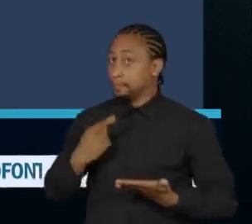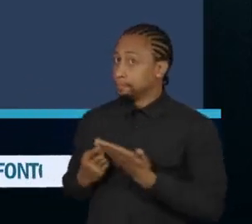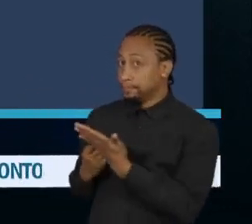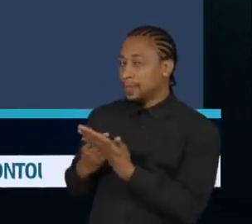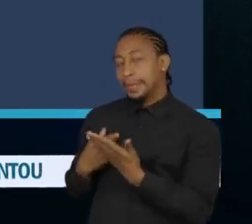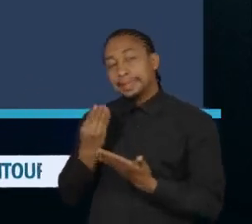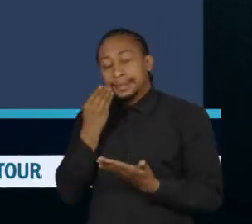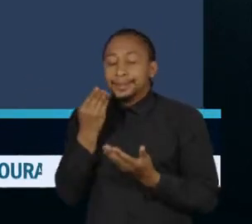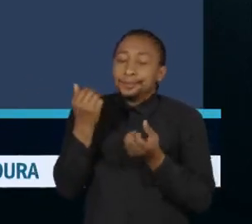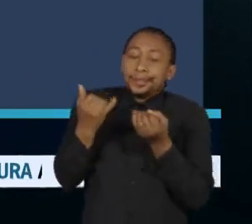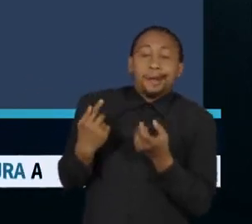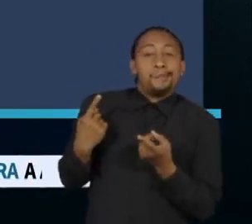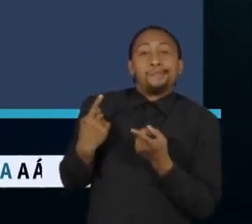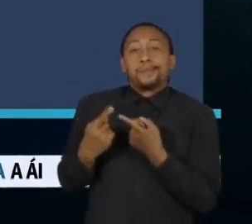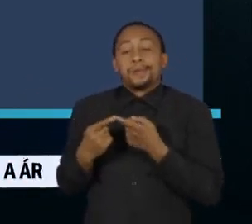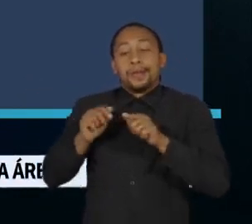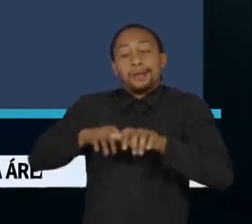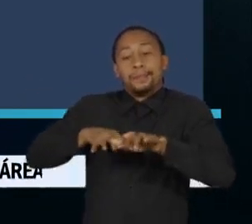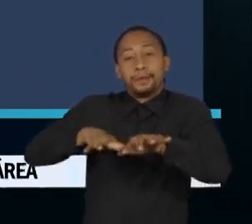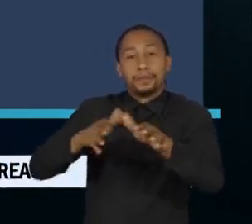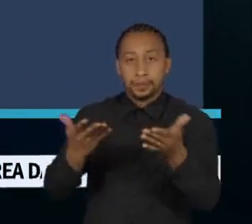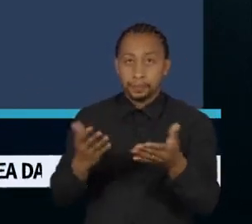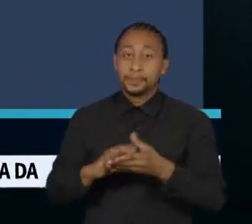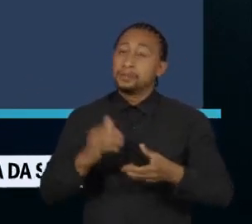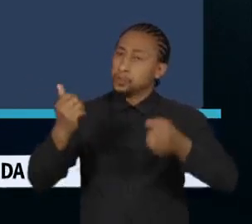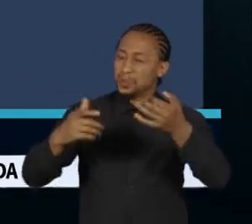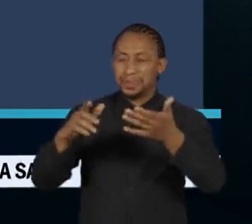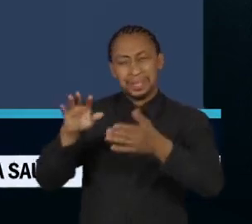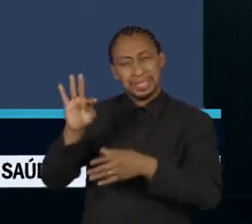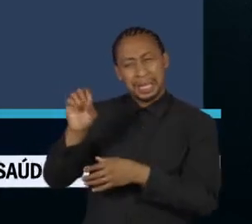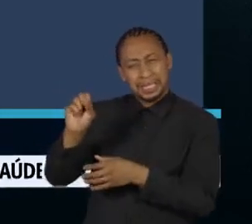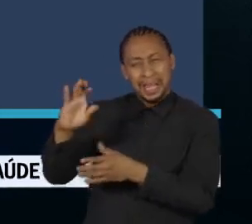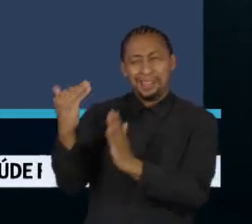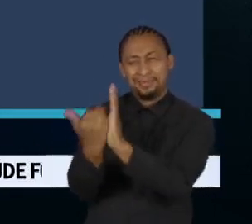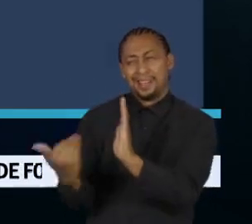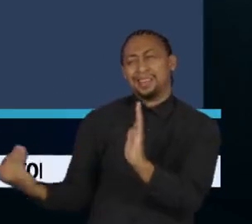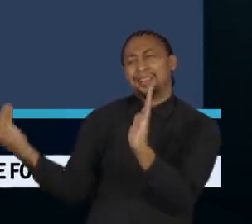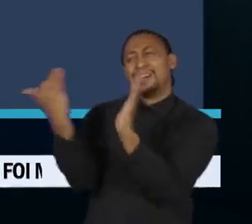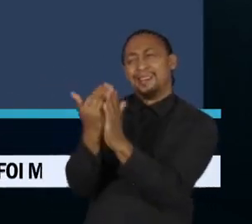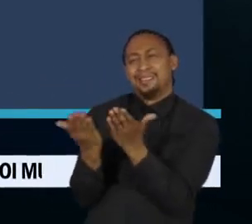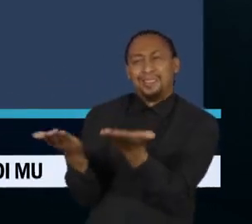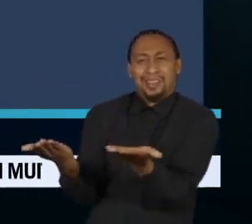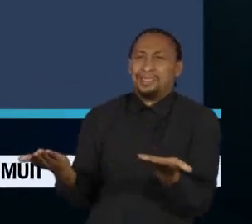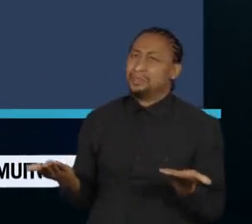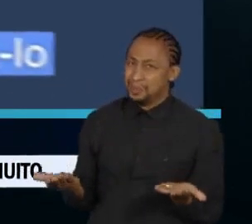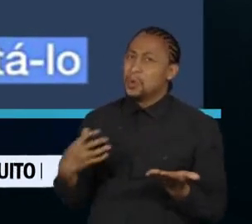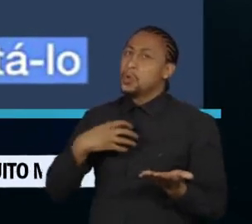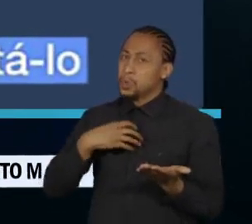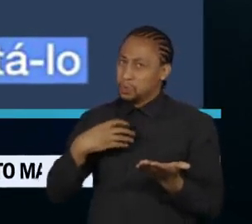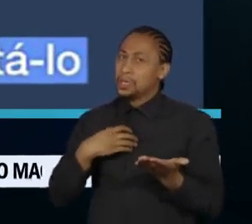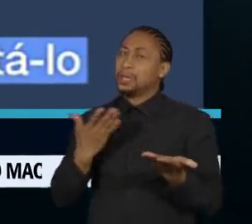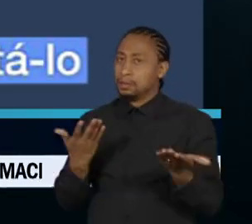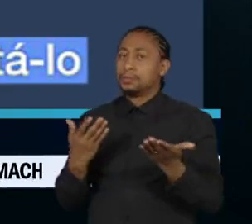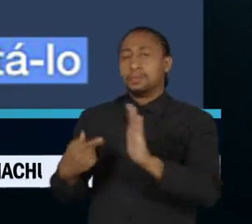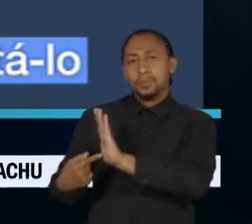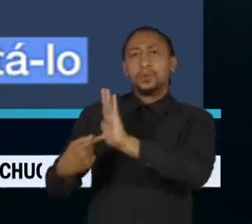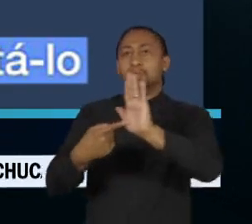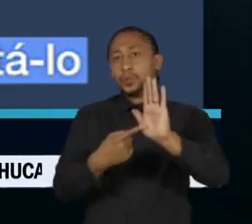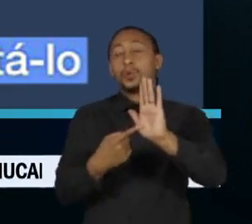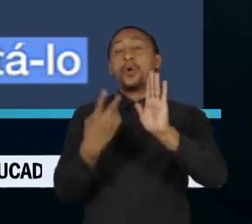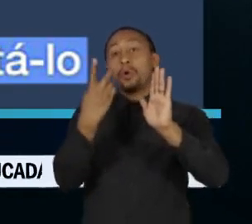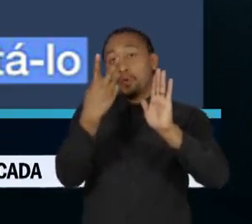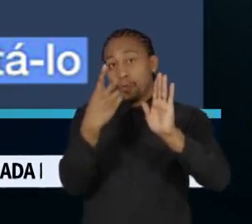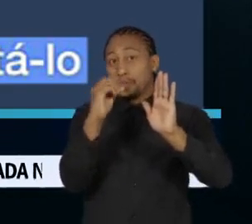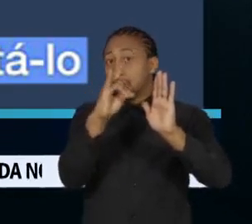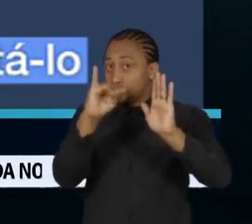eletrônicas. Chama as ações do TSE de exageradas. Diz que o recurso do PL, protocolado mais de 20 dias após o segundo